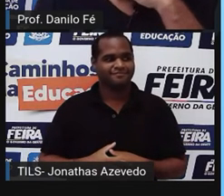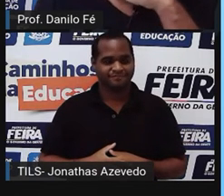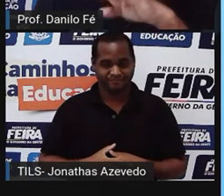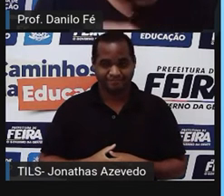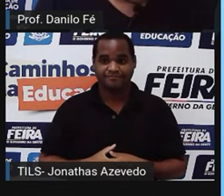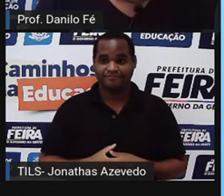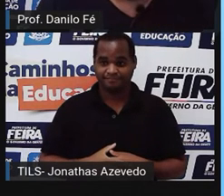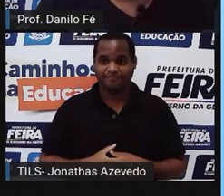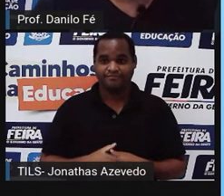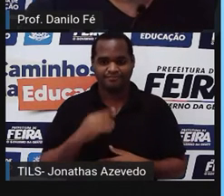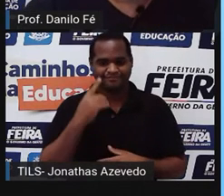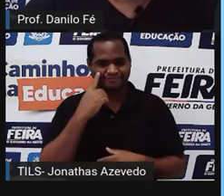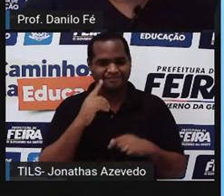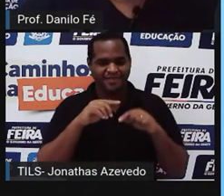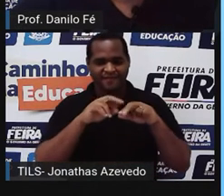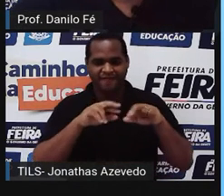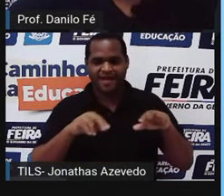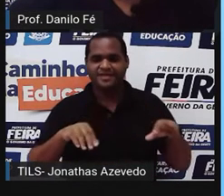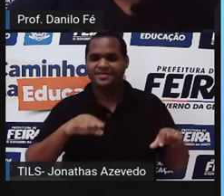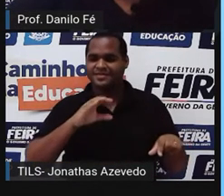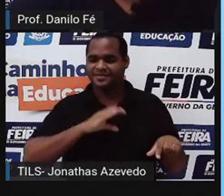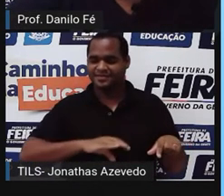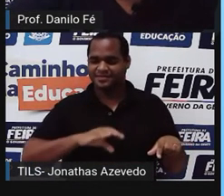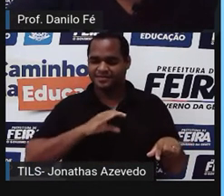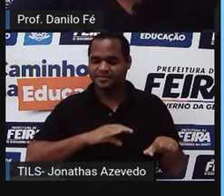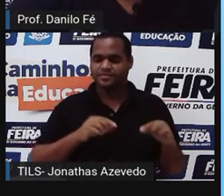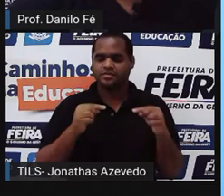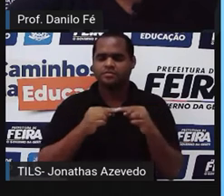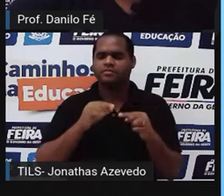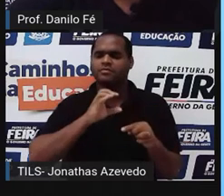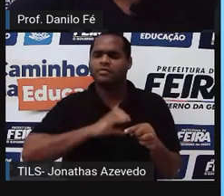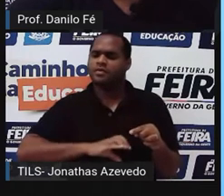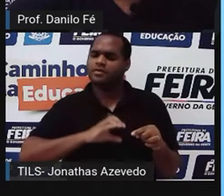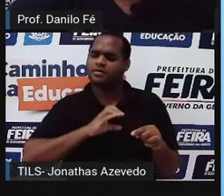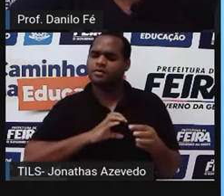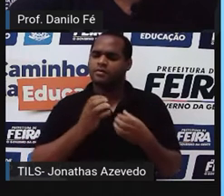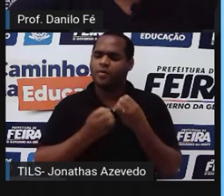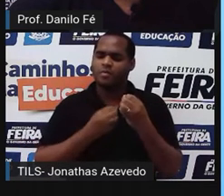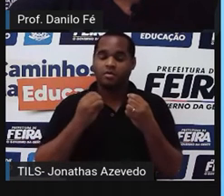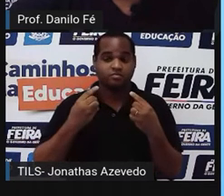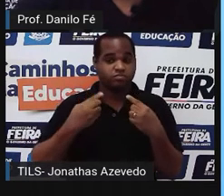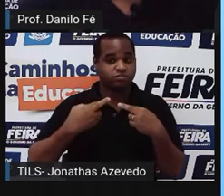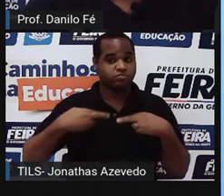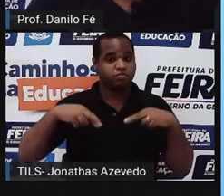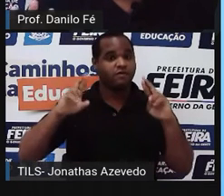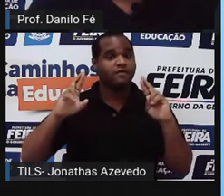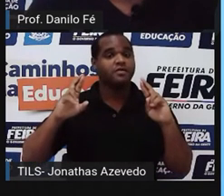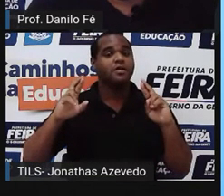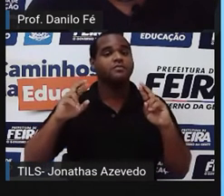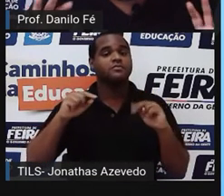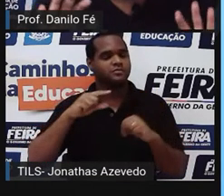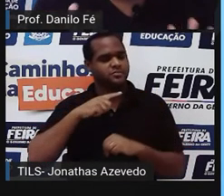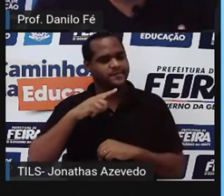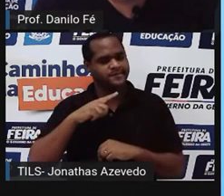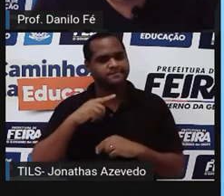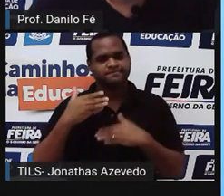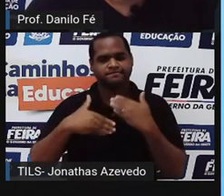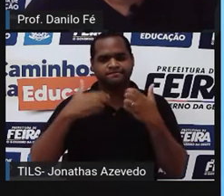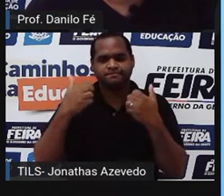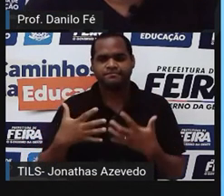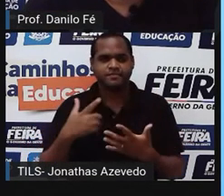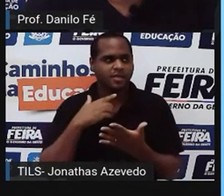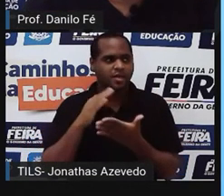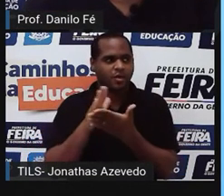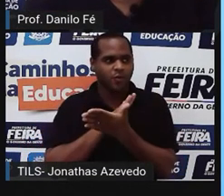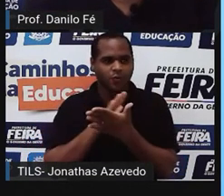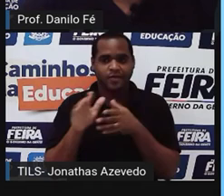As cortes portuguesas... Portugal faz uma revolução. Ah, mais adiante. Alguns